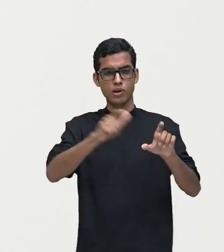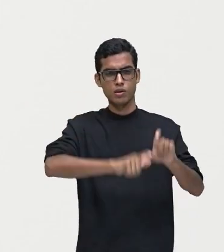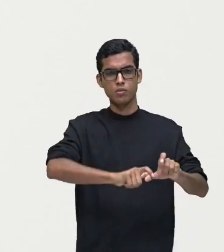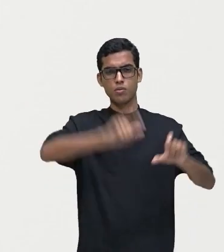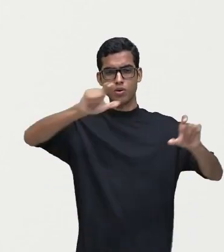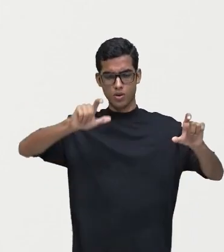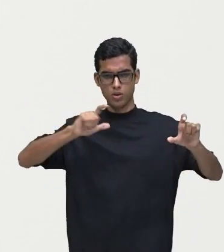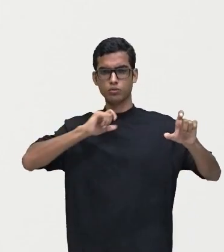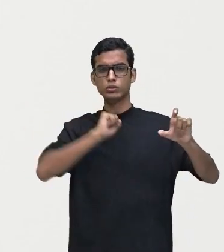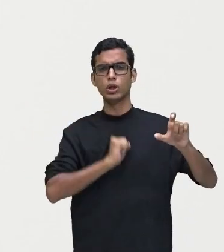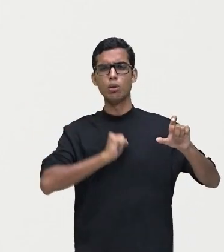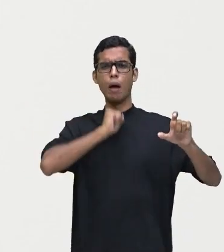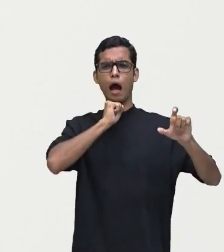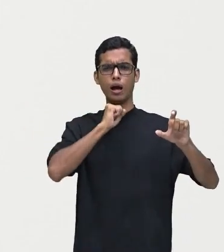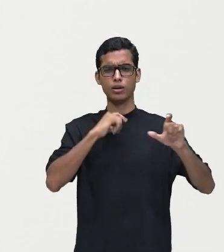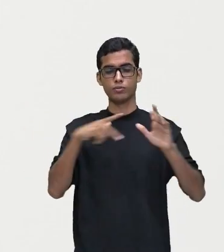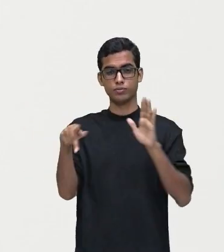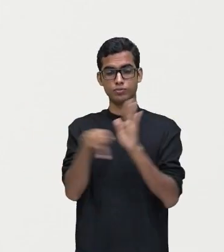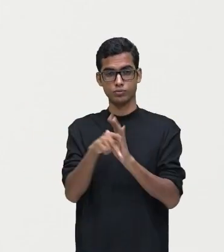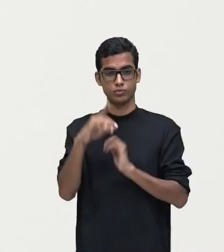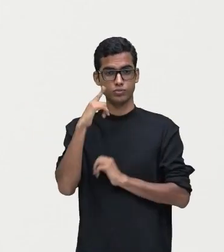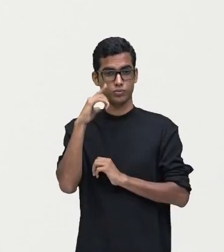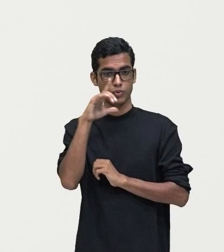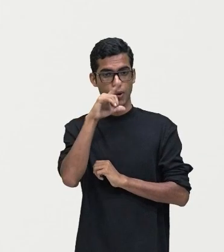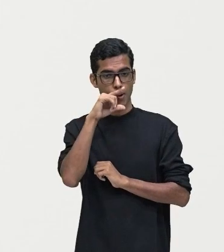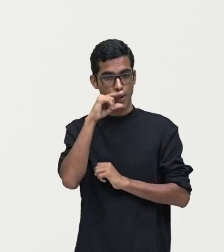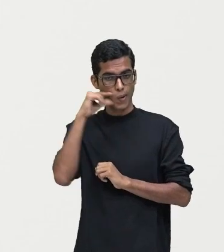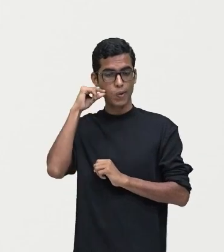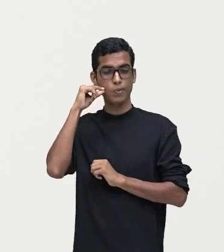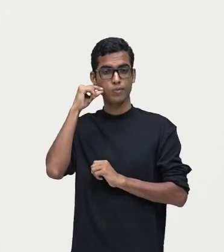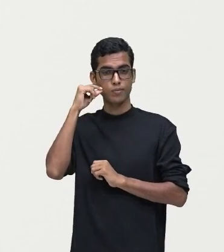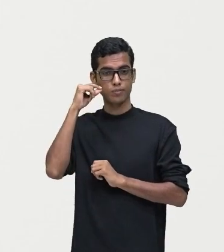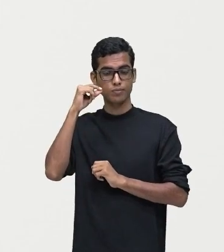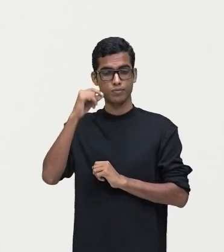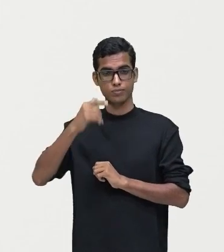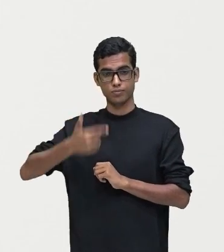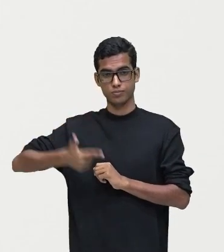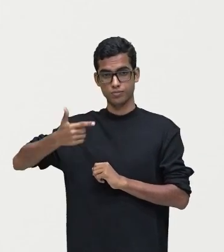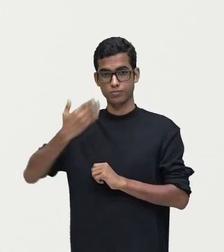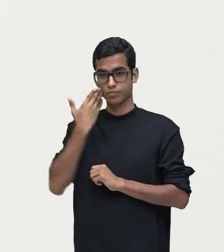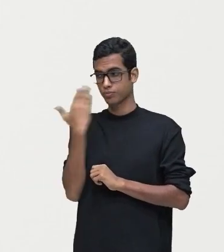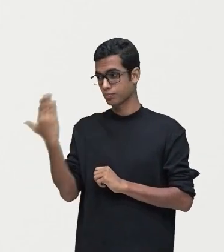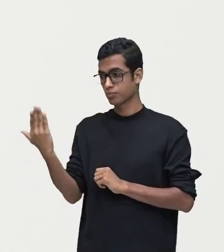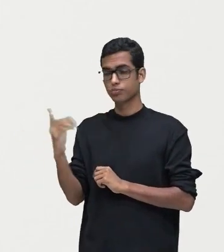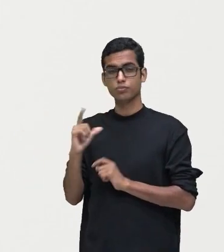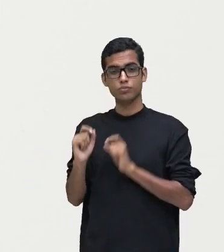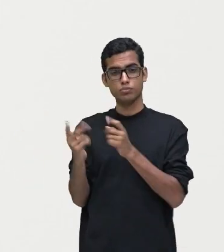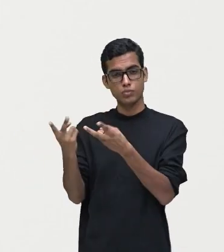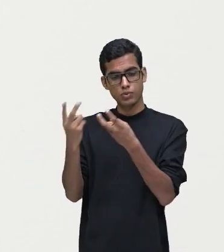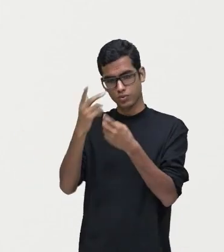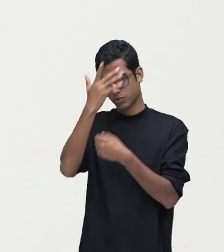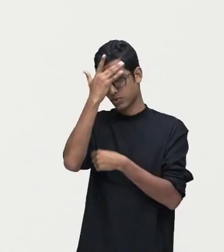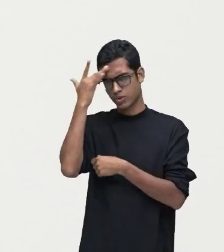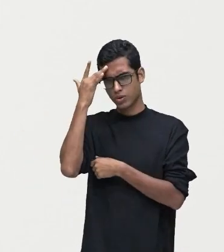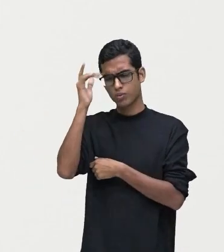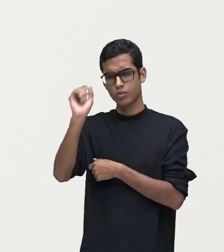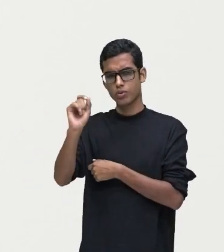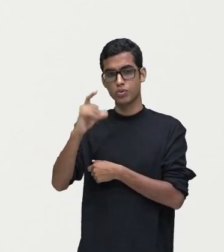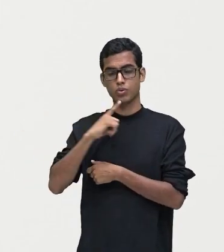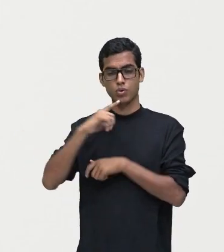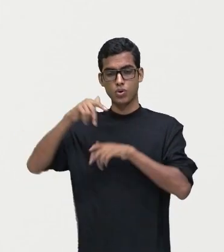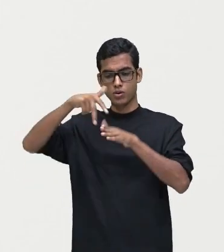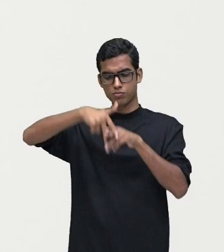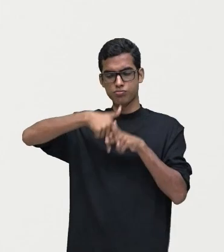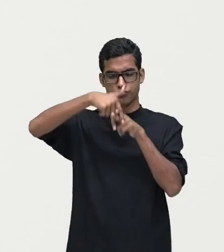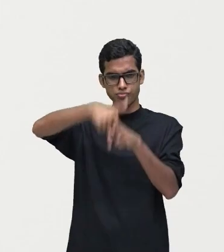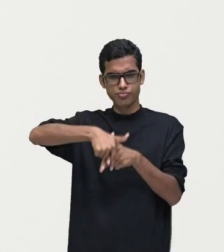Pedro, certo? E percebam que as pessoas, os cavaleiros, estão montados em cavalos, certo? E olha o que o nosso texto